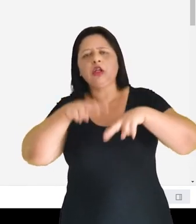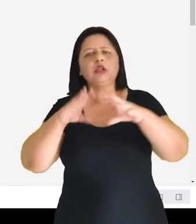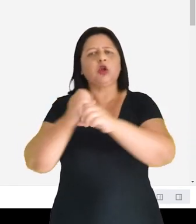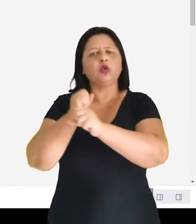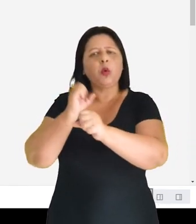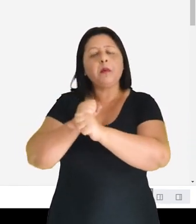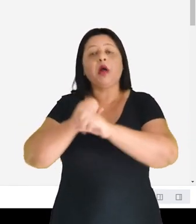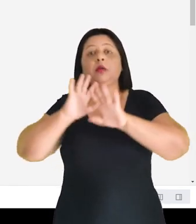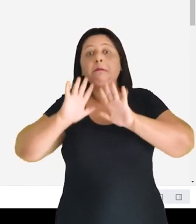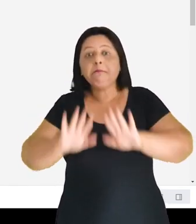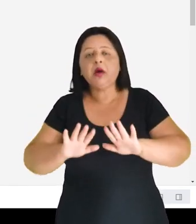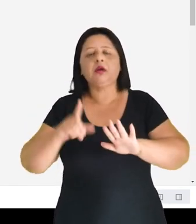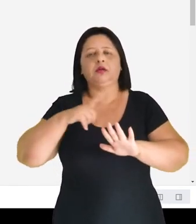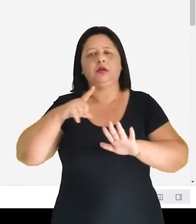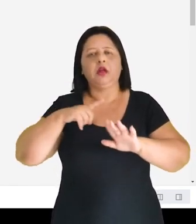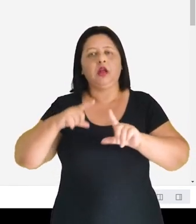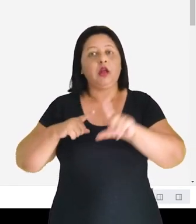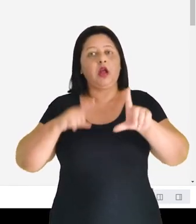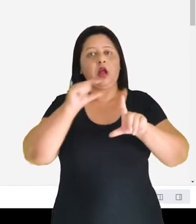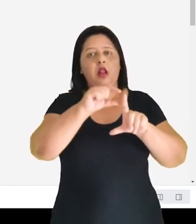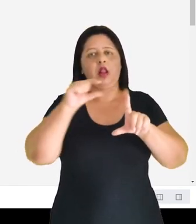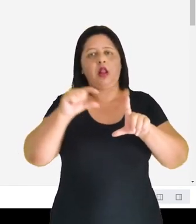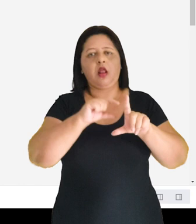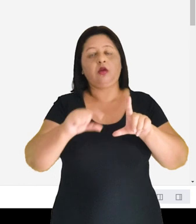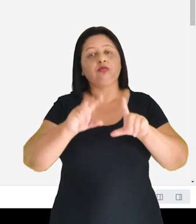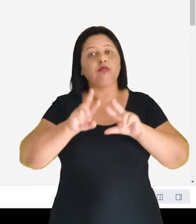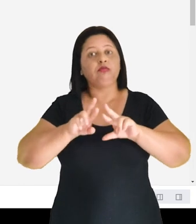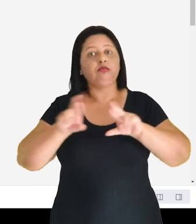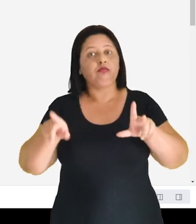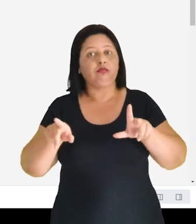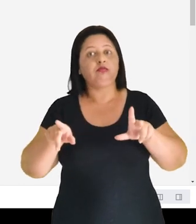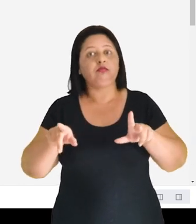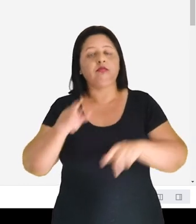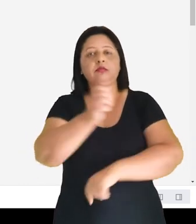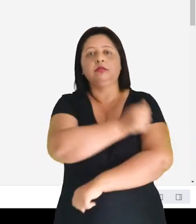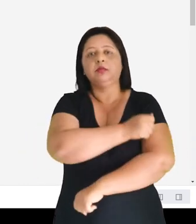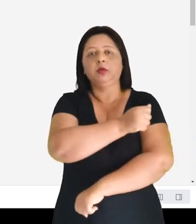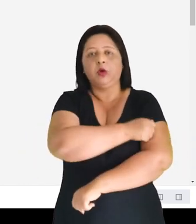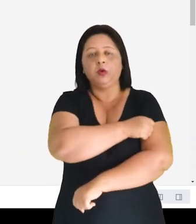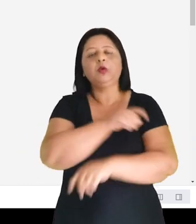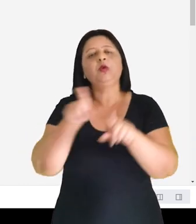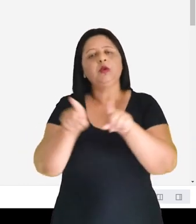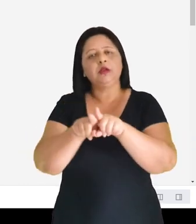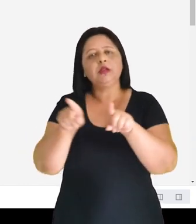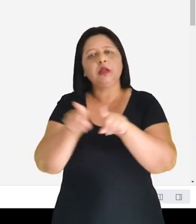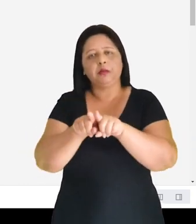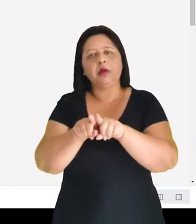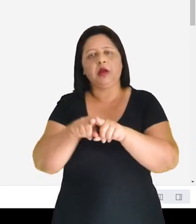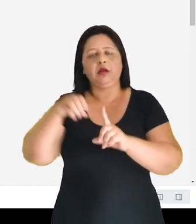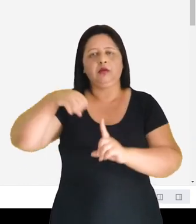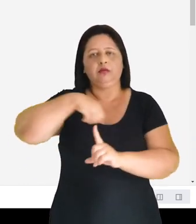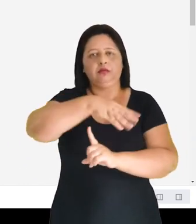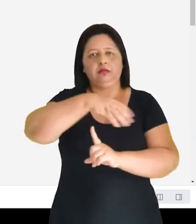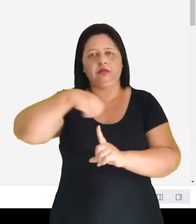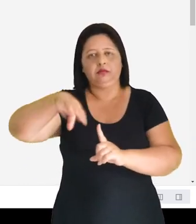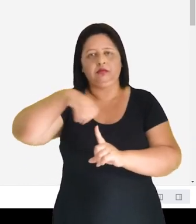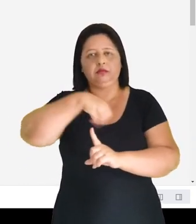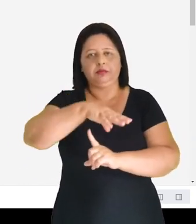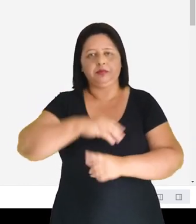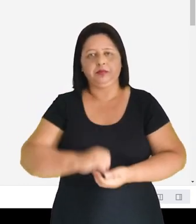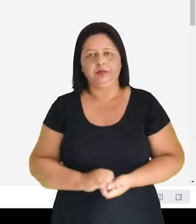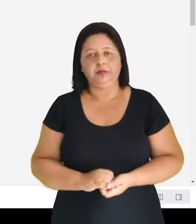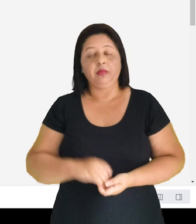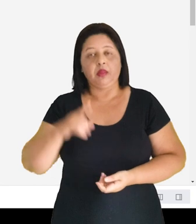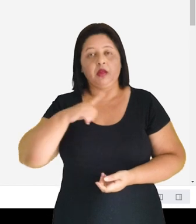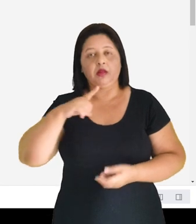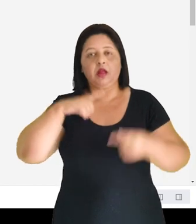cálculo também é automático, porém tem um layout um pouco diferente, tanto para o aluno quanto para o mediador.